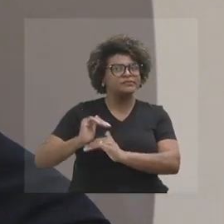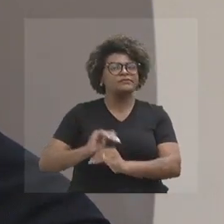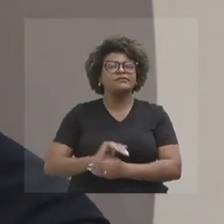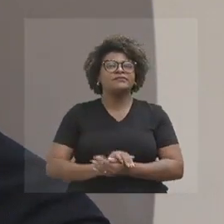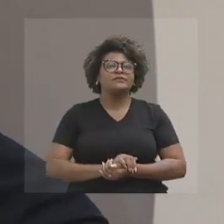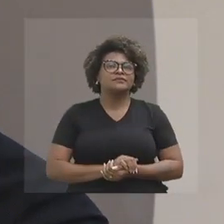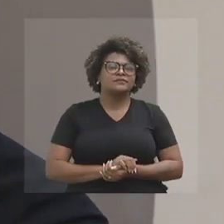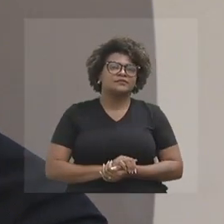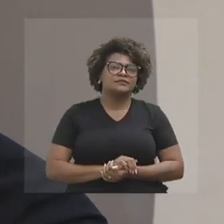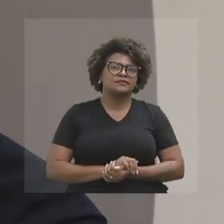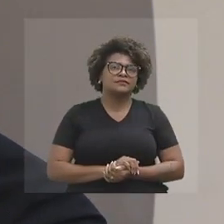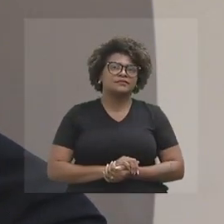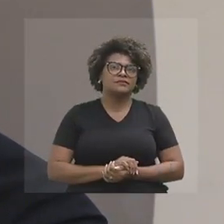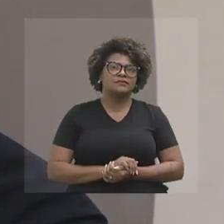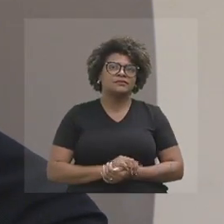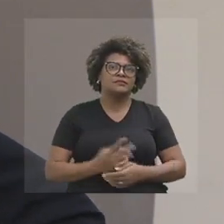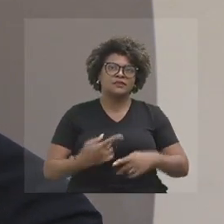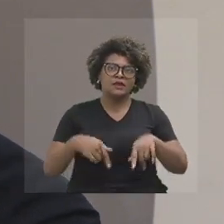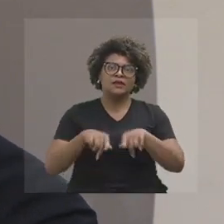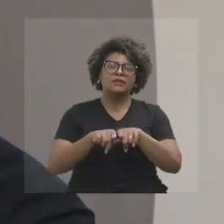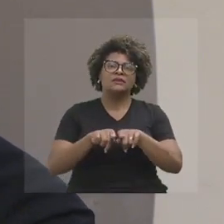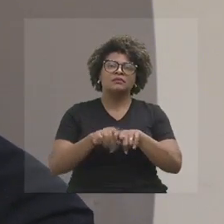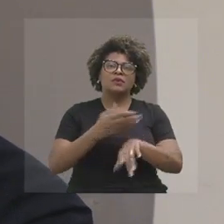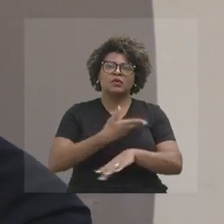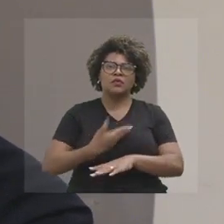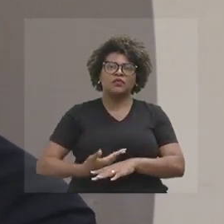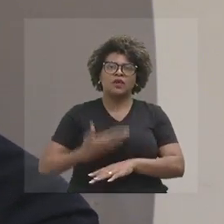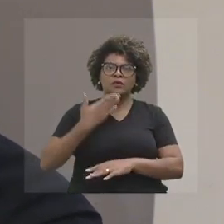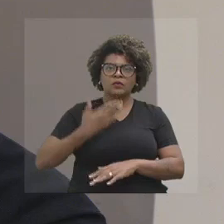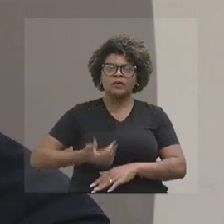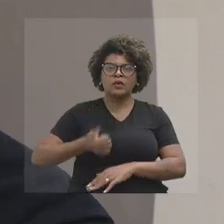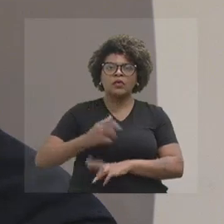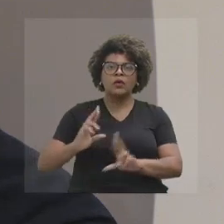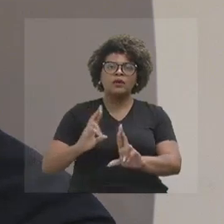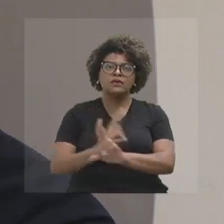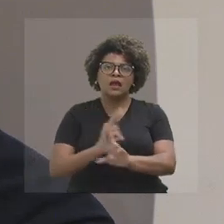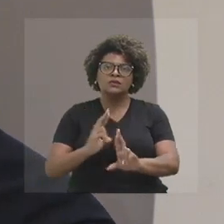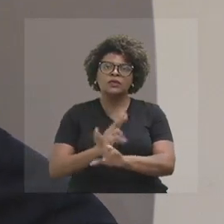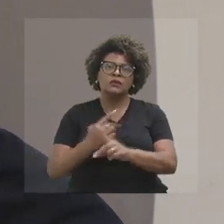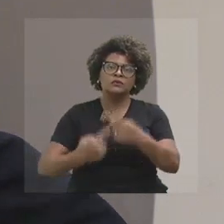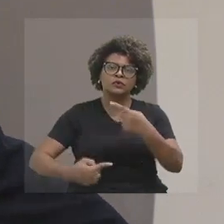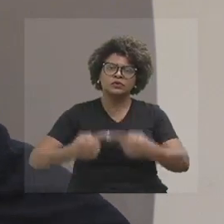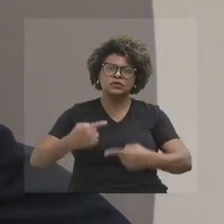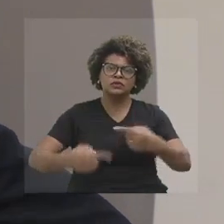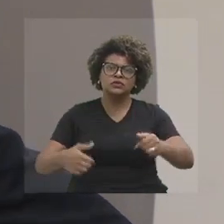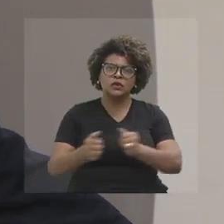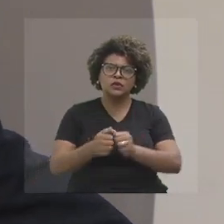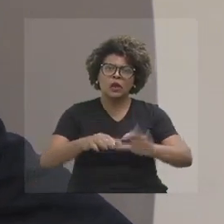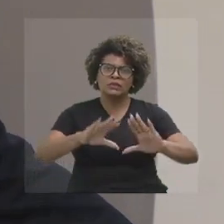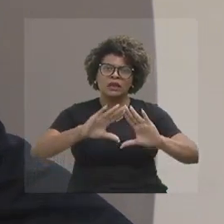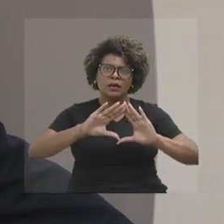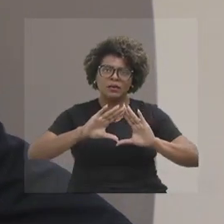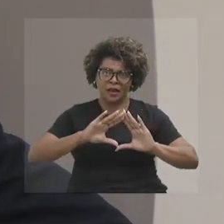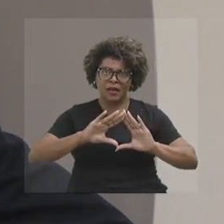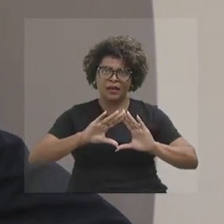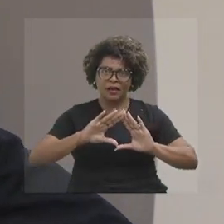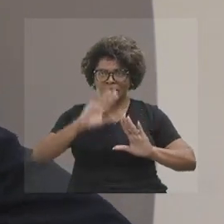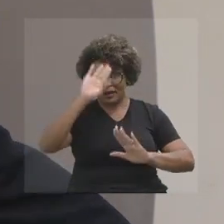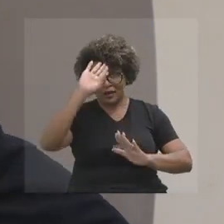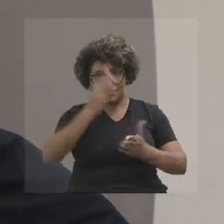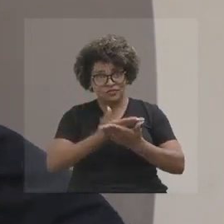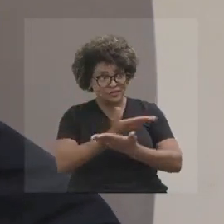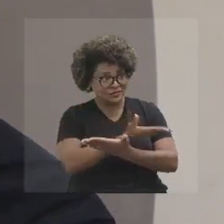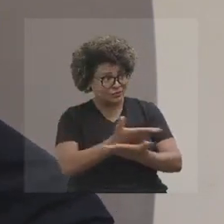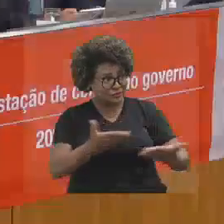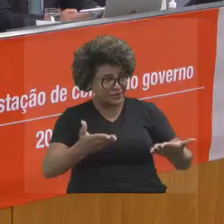também hoje, é um governo que melhorou muito na relação política com a Assembleia. Acredito que vocês não me